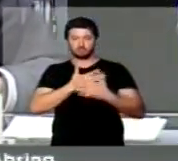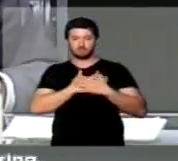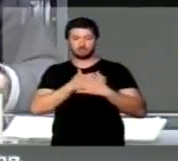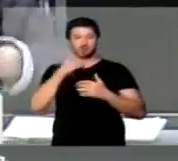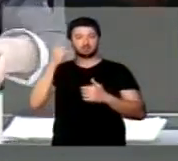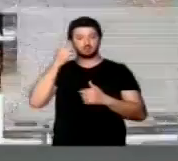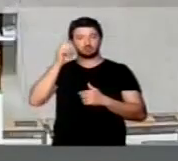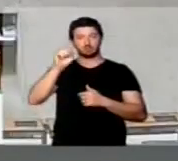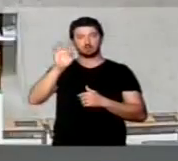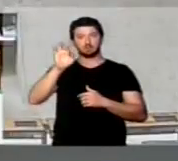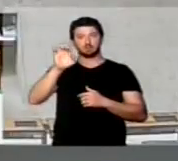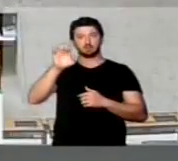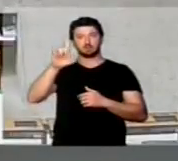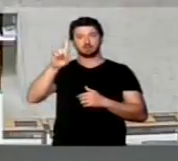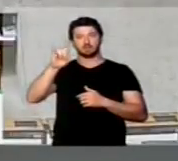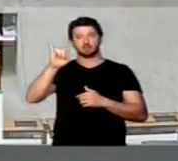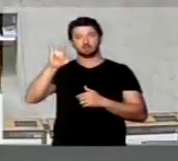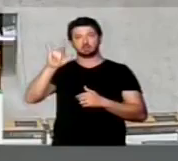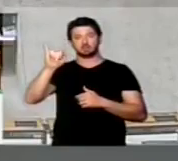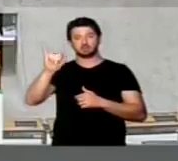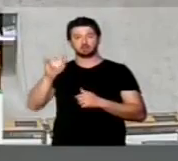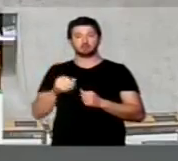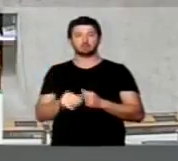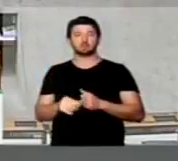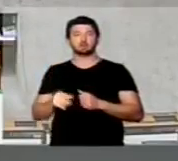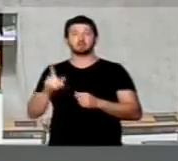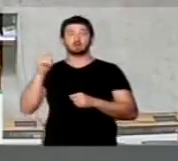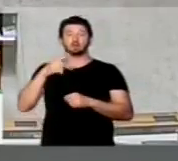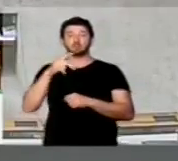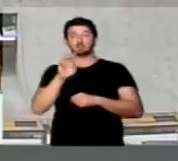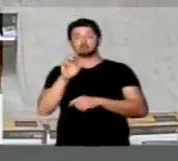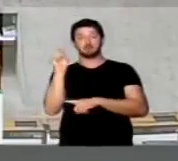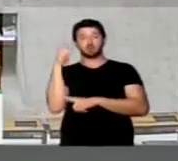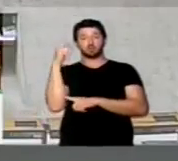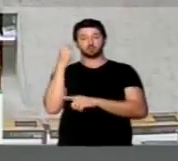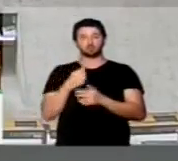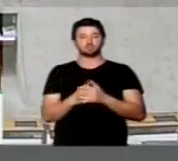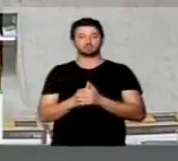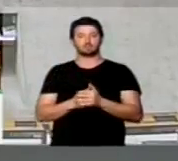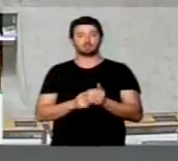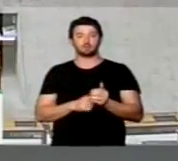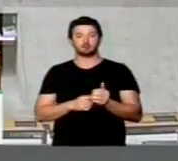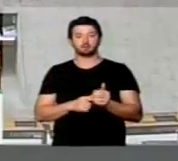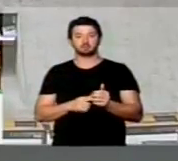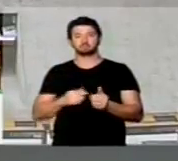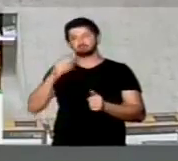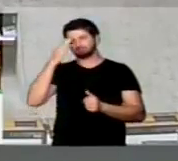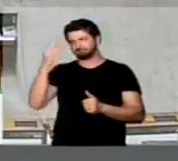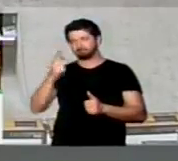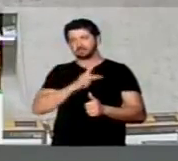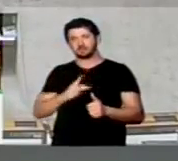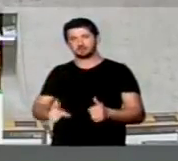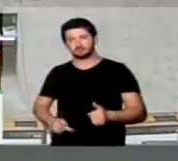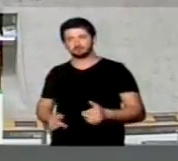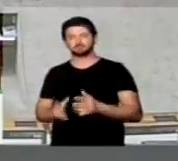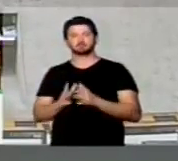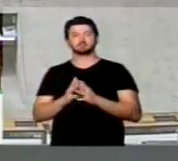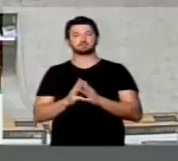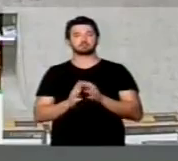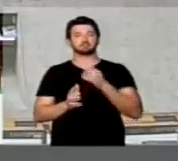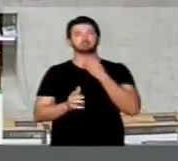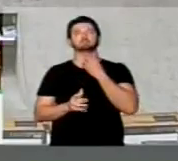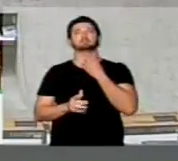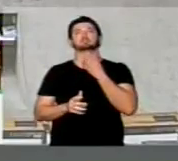deputado José Stede, do PSDB do Rio Grande do Sul. Uma palavra, deputado José. Obrigado, presidente. Obrigado, Duarte,